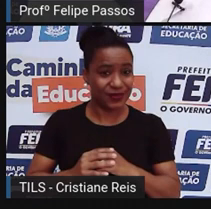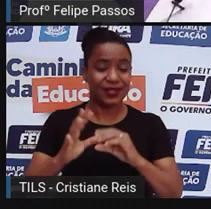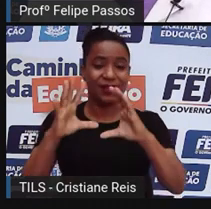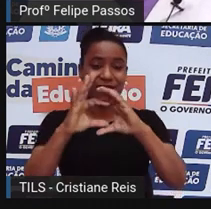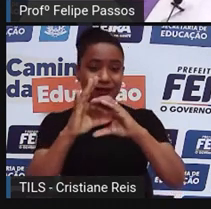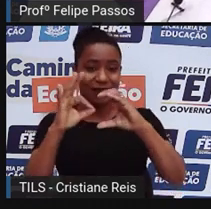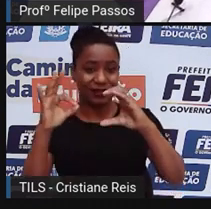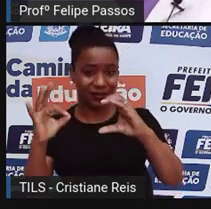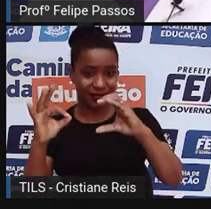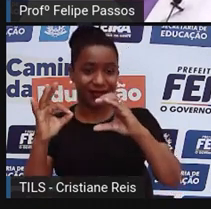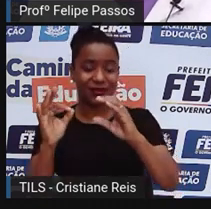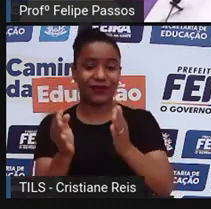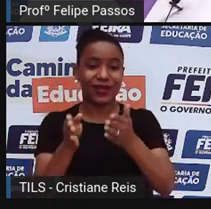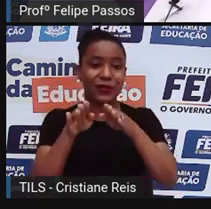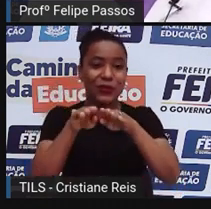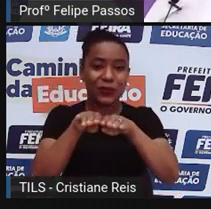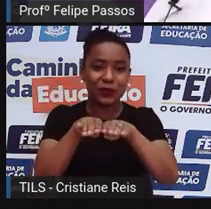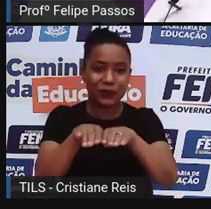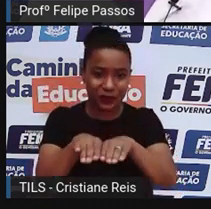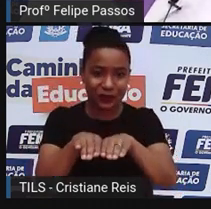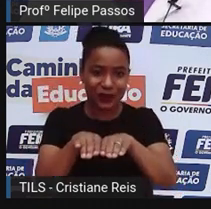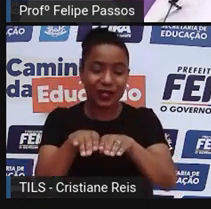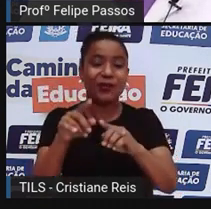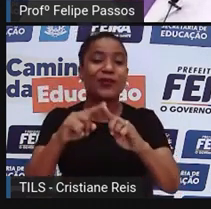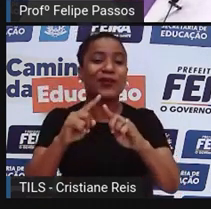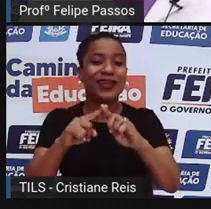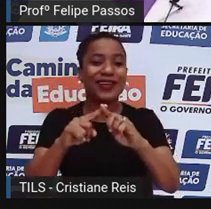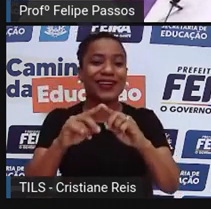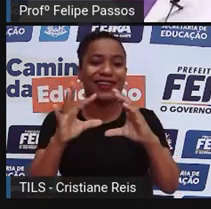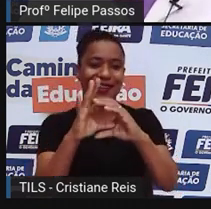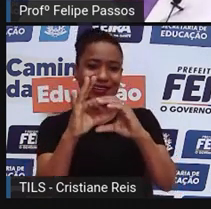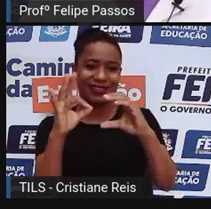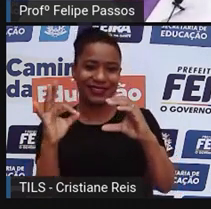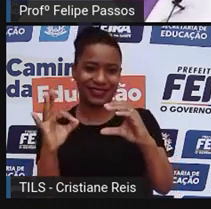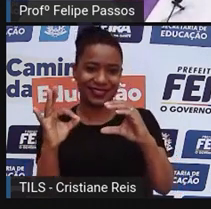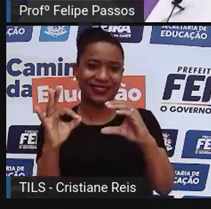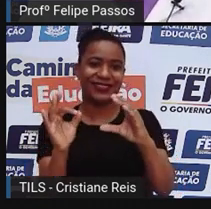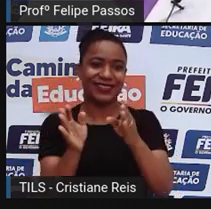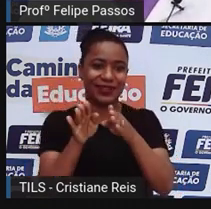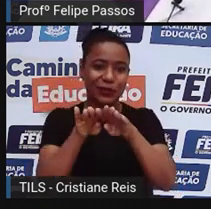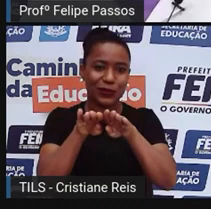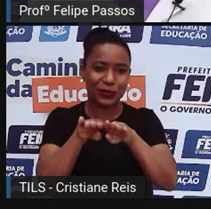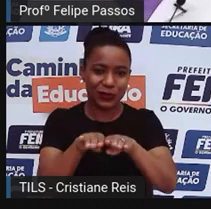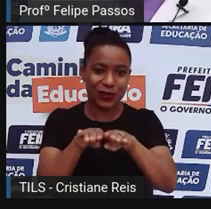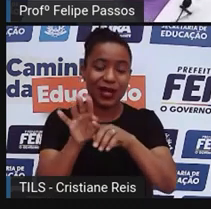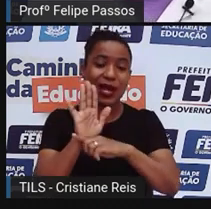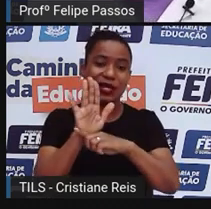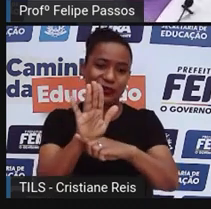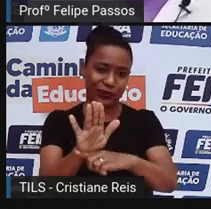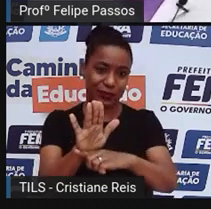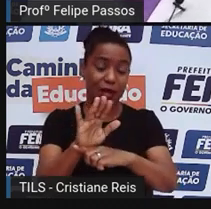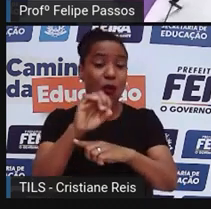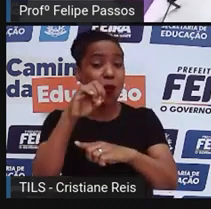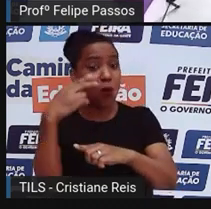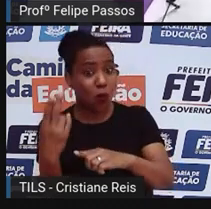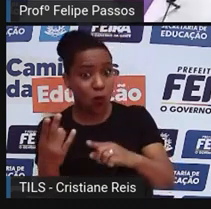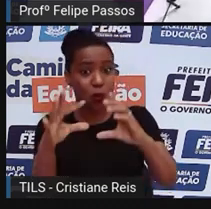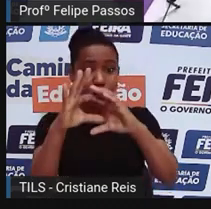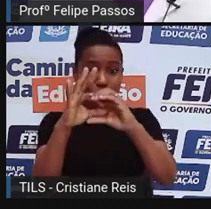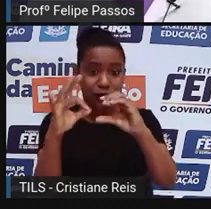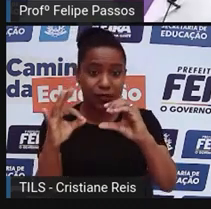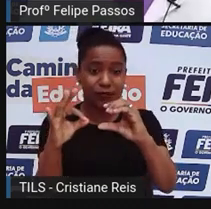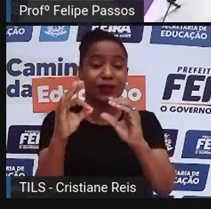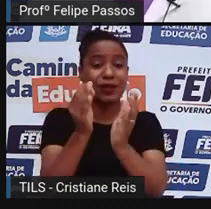também a divisão celular, ela vai servir para reprodução. quando dois organismos vão se reproduzir, eles dividem as